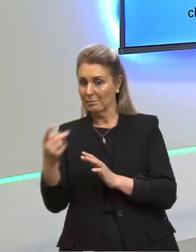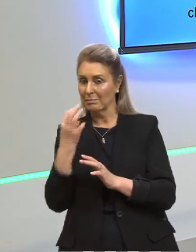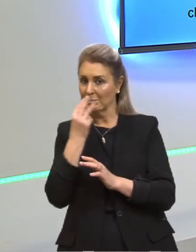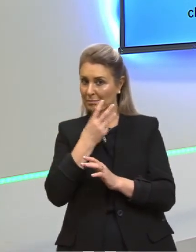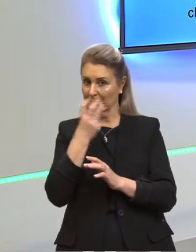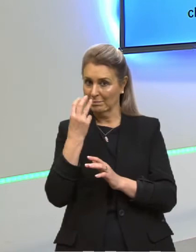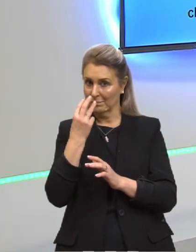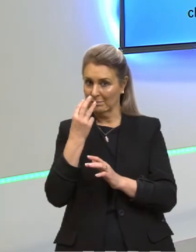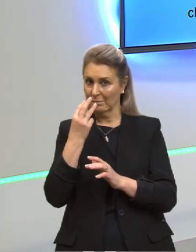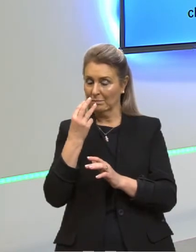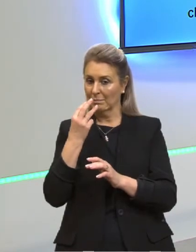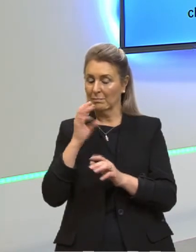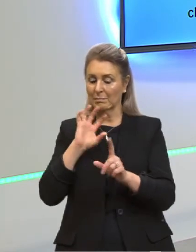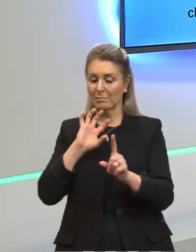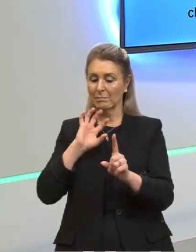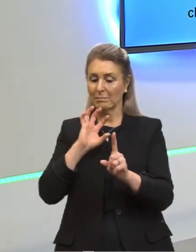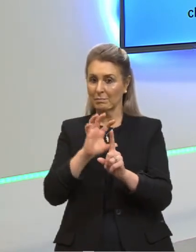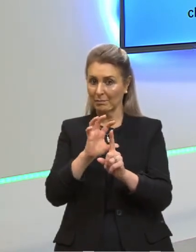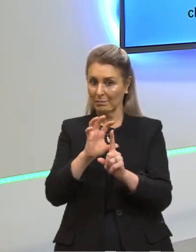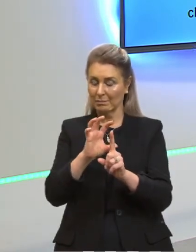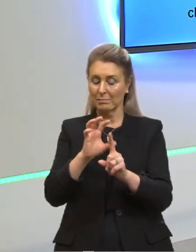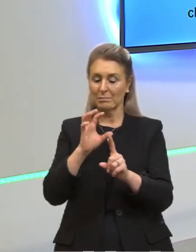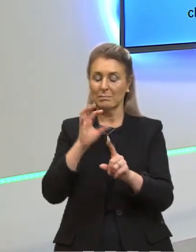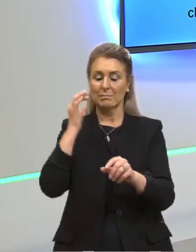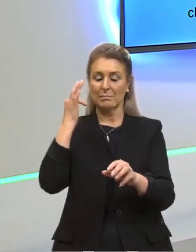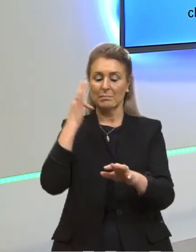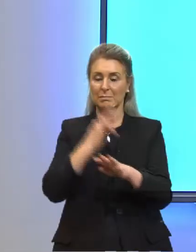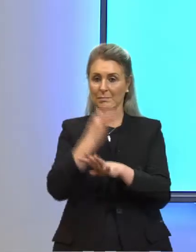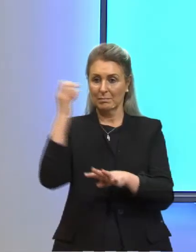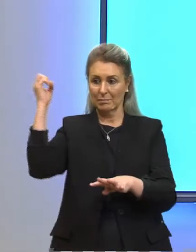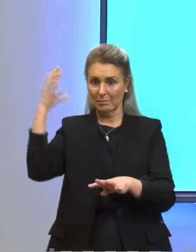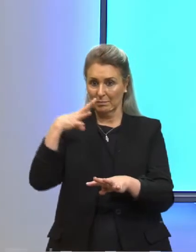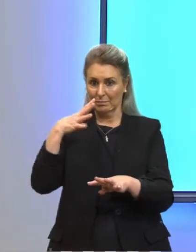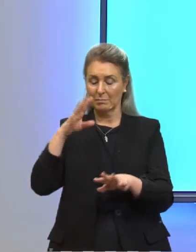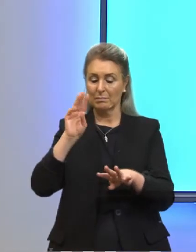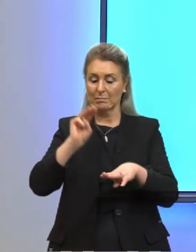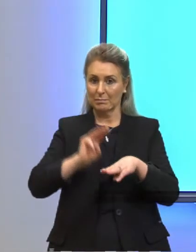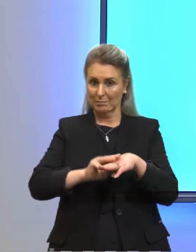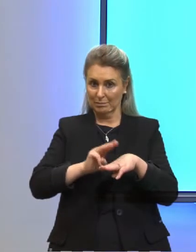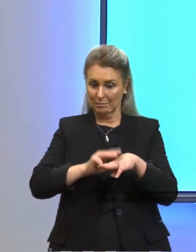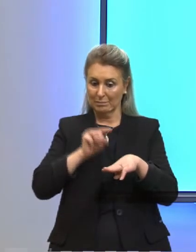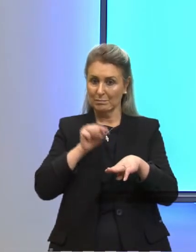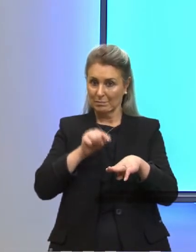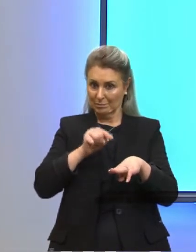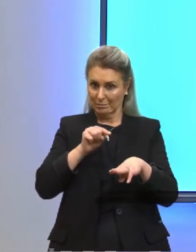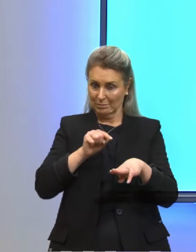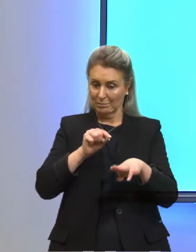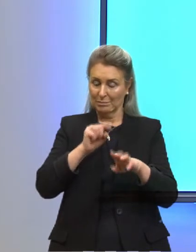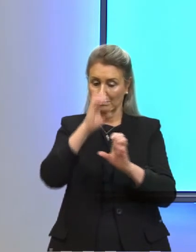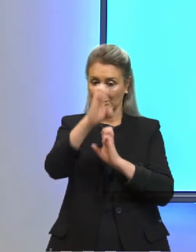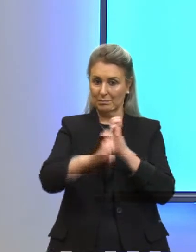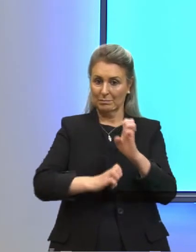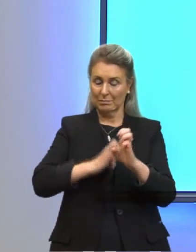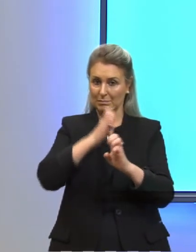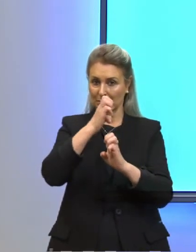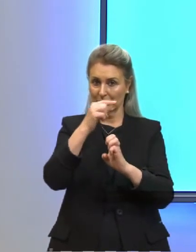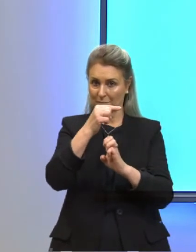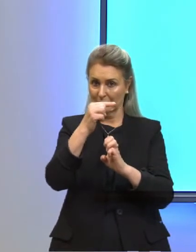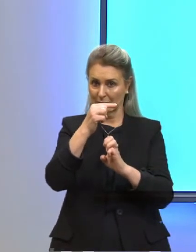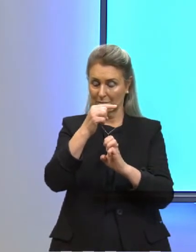efeito fotoelétrico? O efeito fotoelétrico é o seguinte, eu tenho metal, esse metal tem elétrons, certo? Se eu jogar luz,